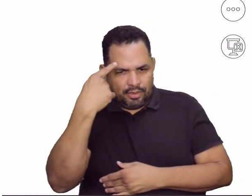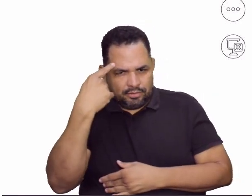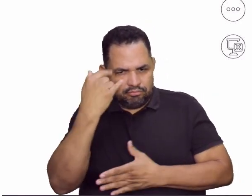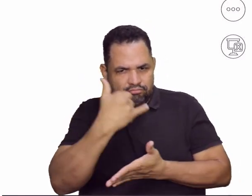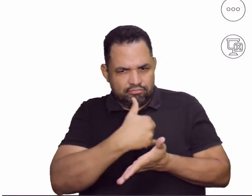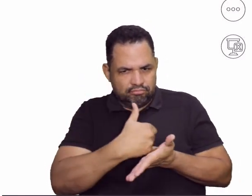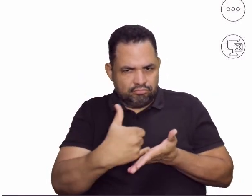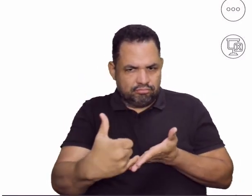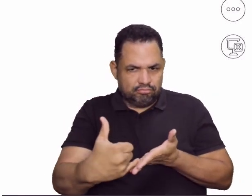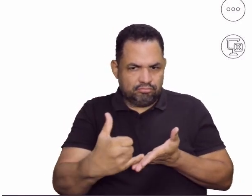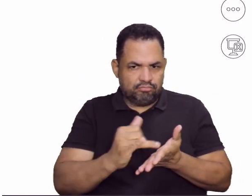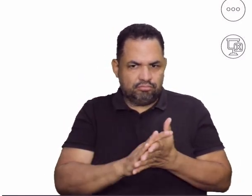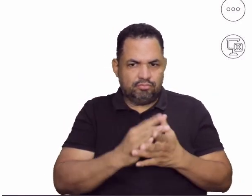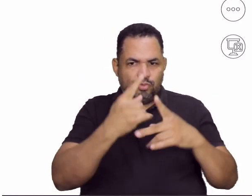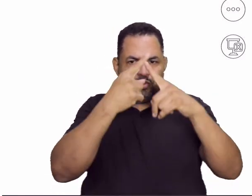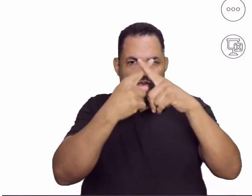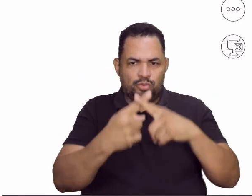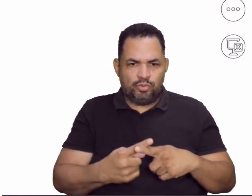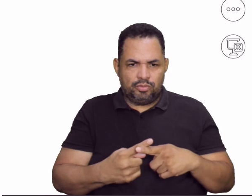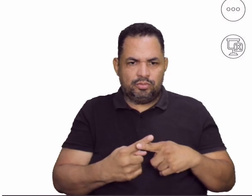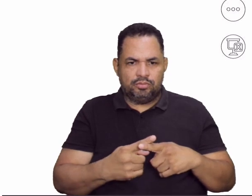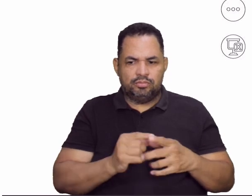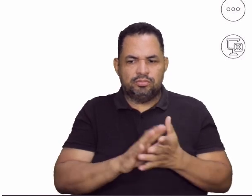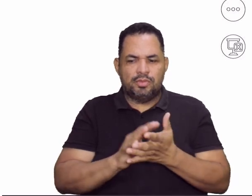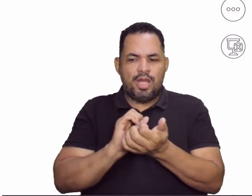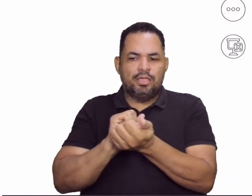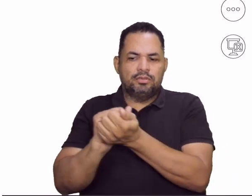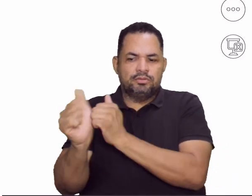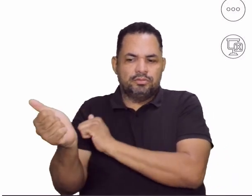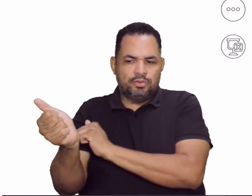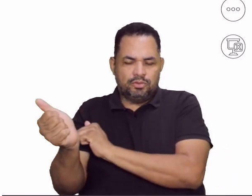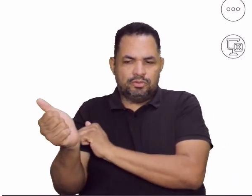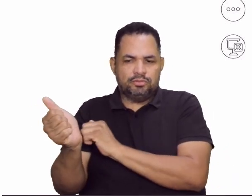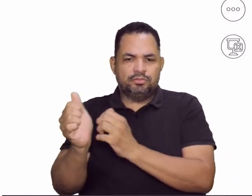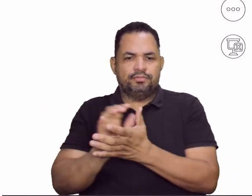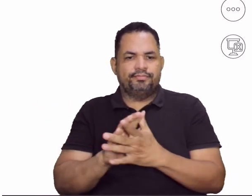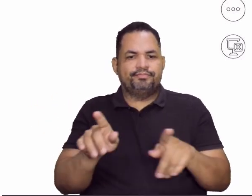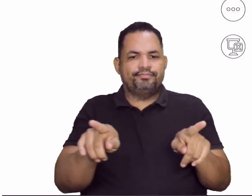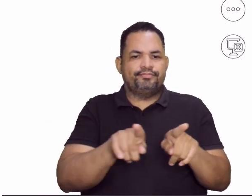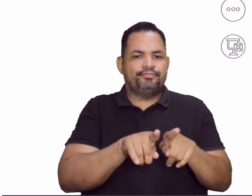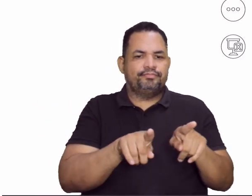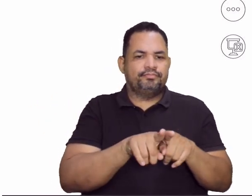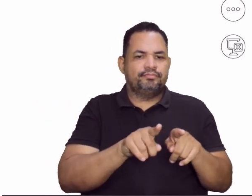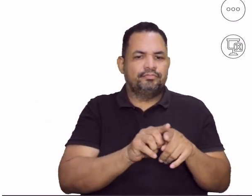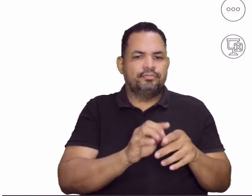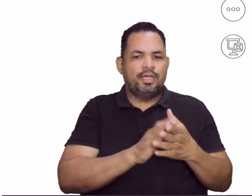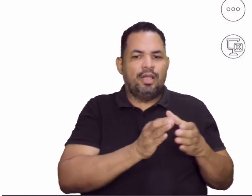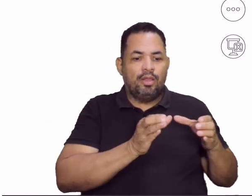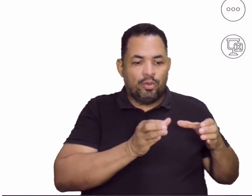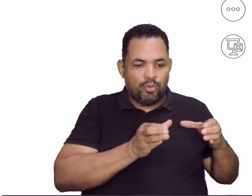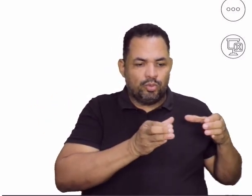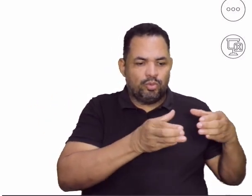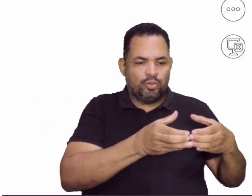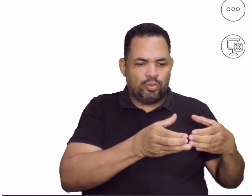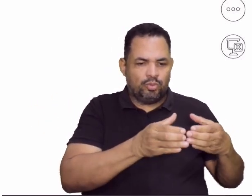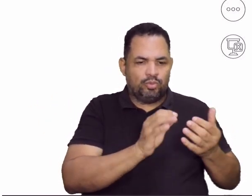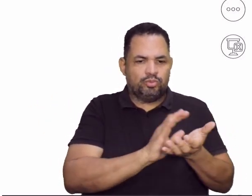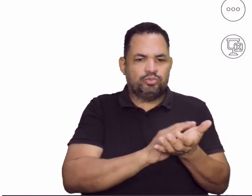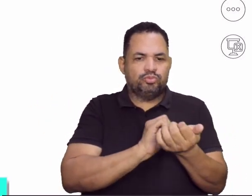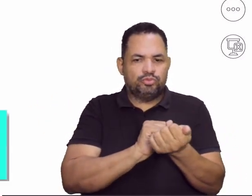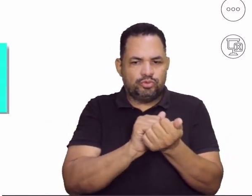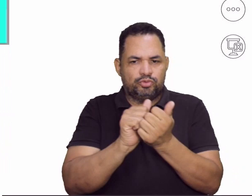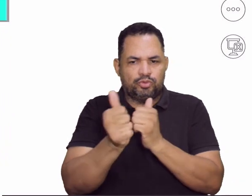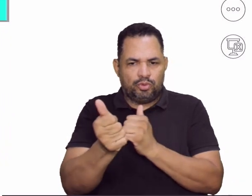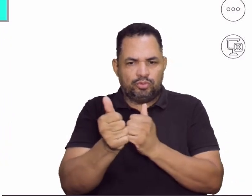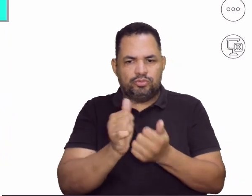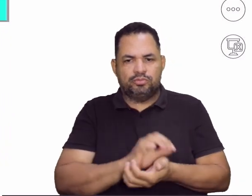iniciais sobre o jogo versus esportes. Também trarei aqui a categorização dos jogos.